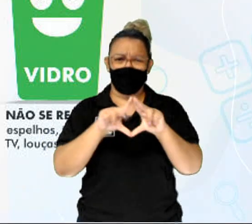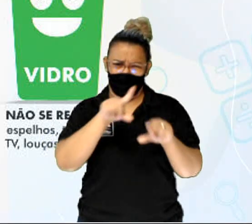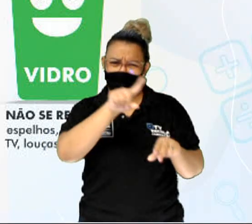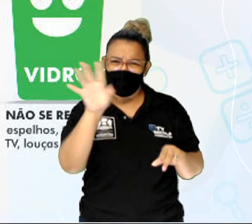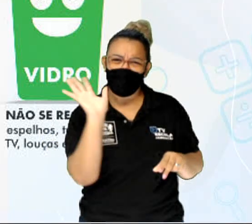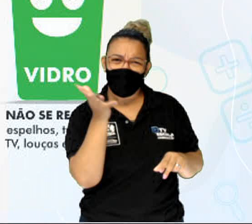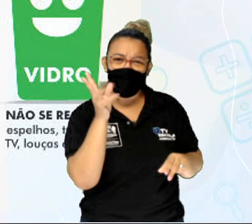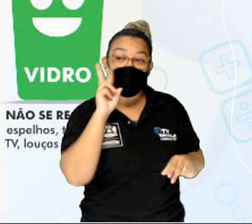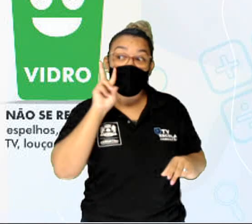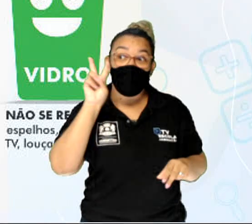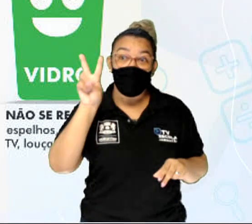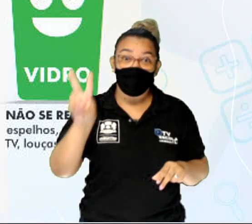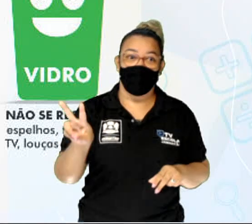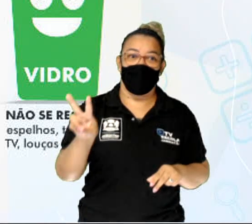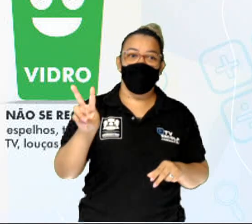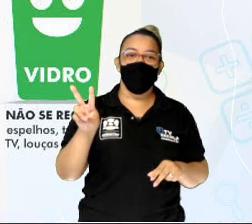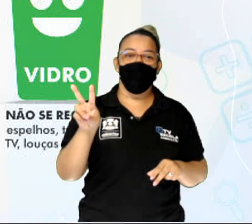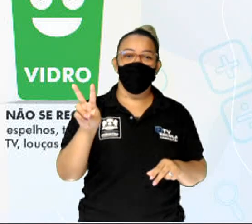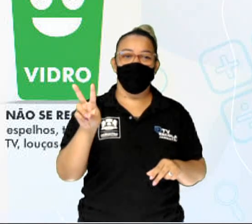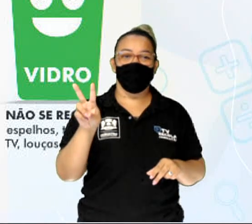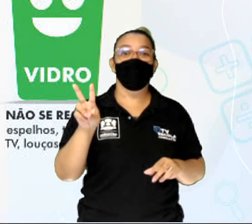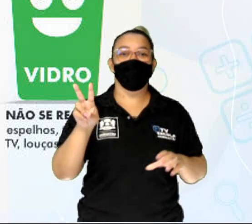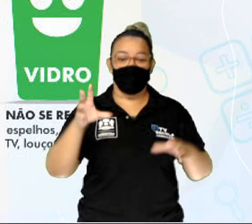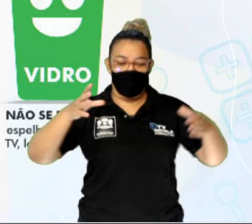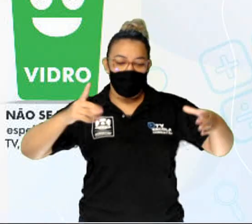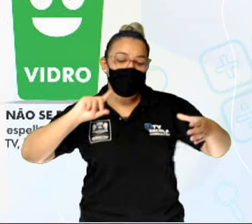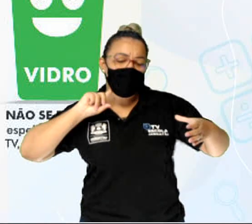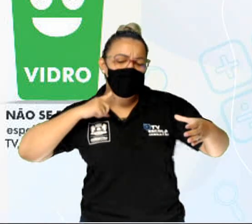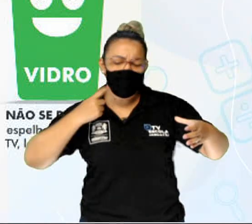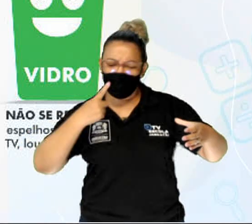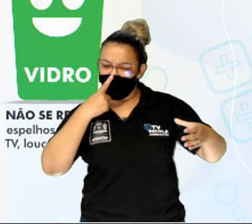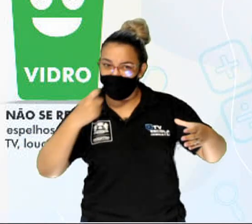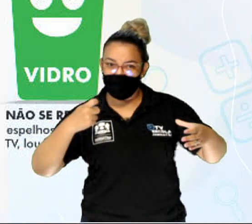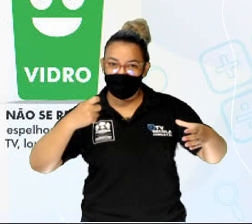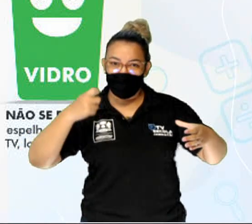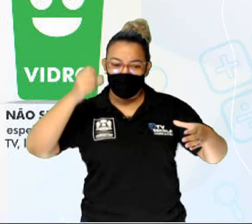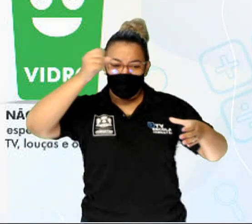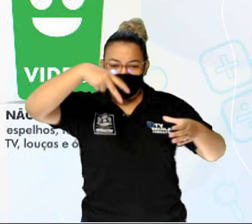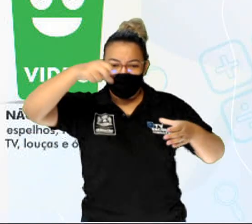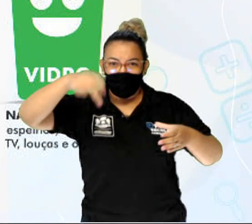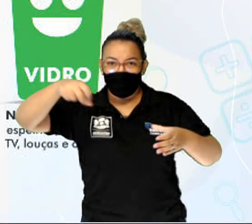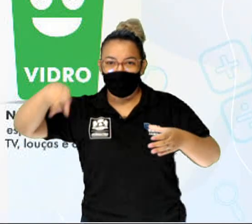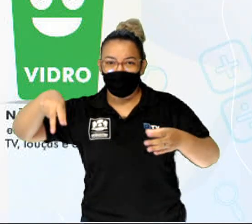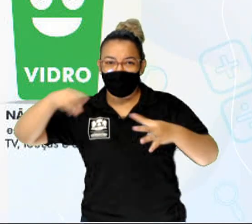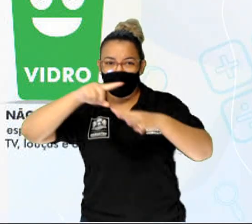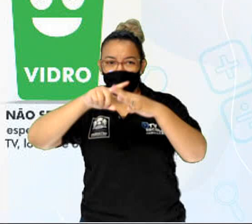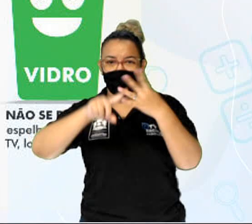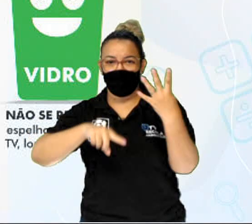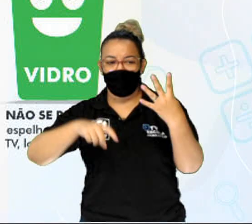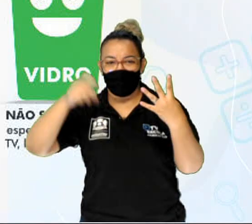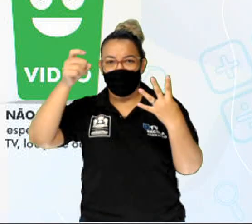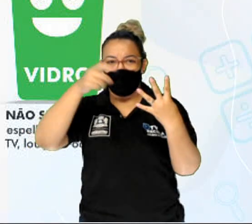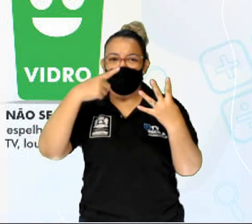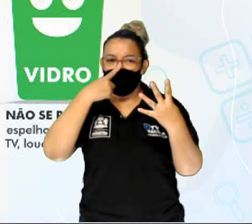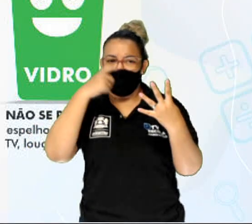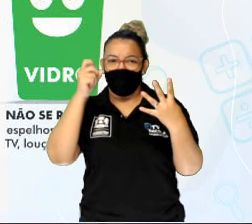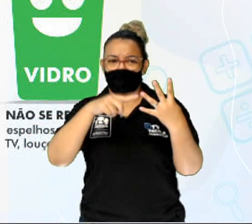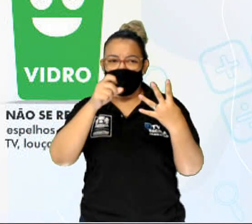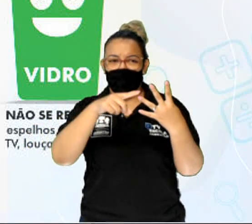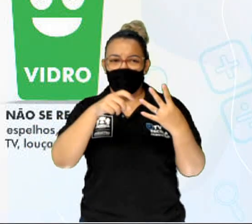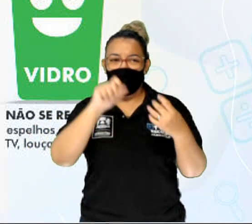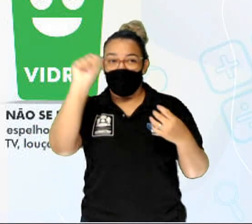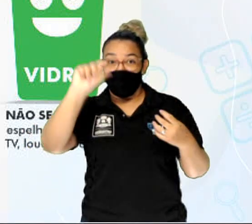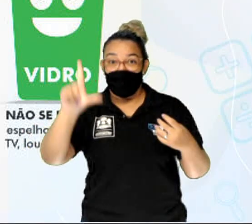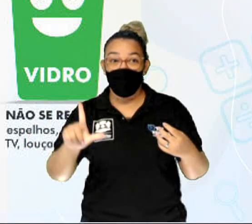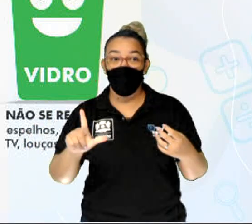que vocês já viram aí essas latas de lixo, cada uma com as suas cores. O azul é a